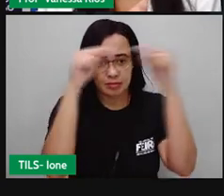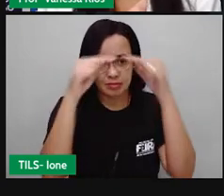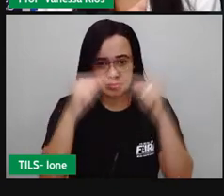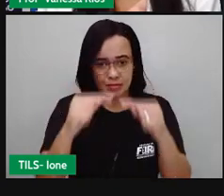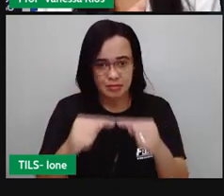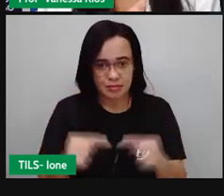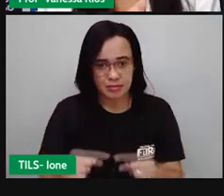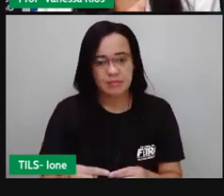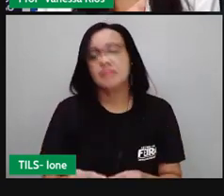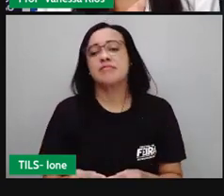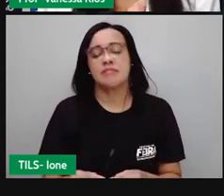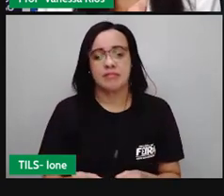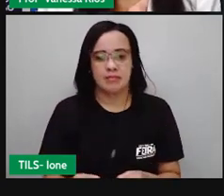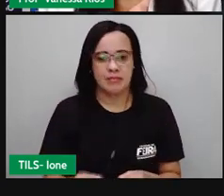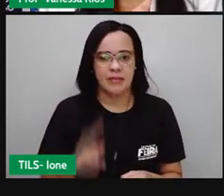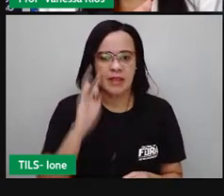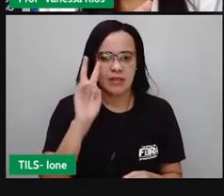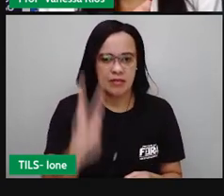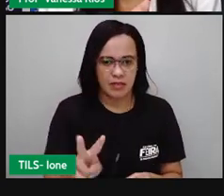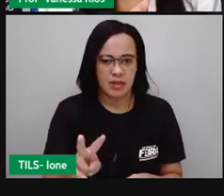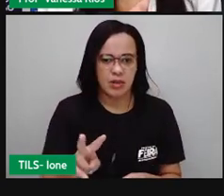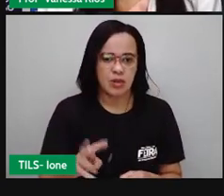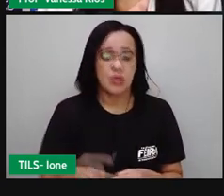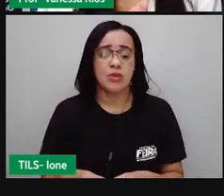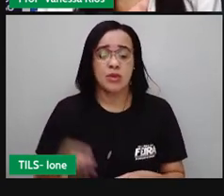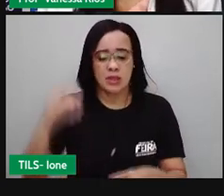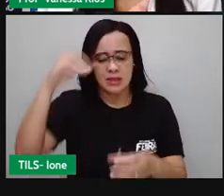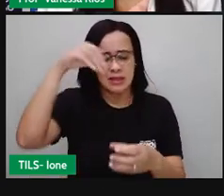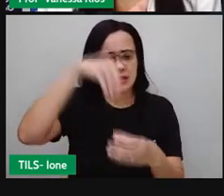com as unidades de medida de capacidade.